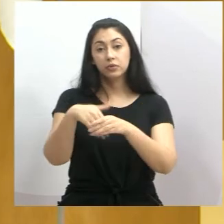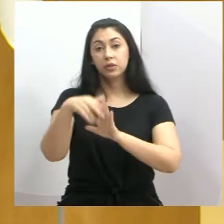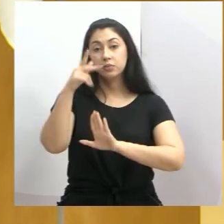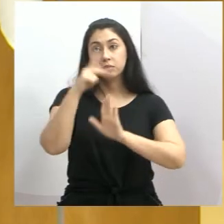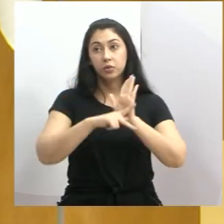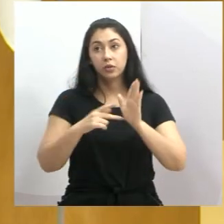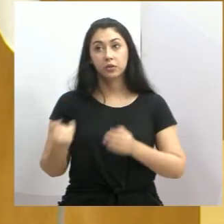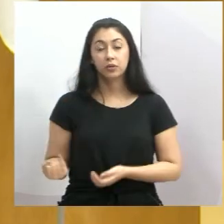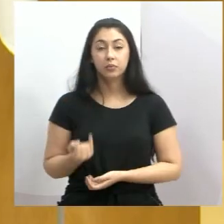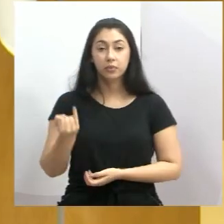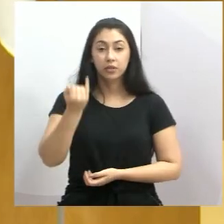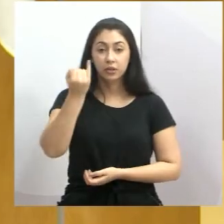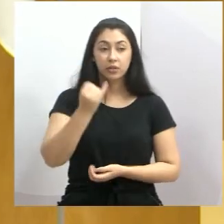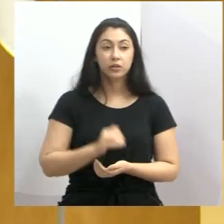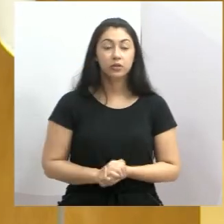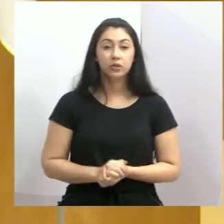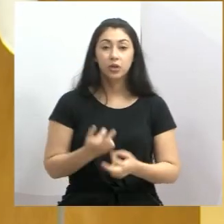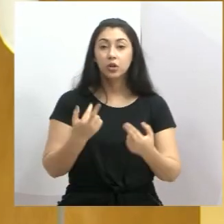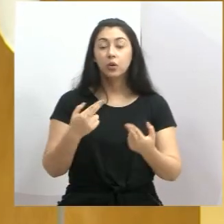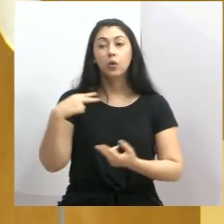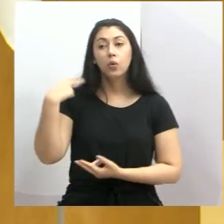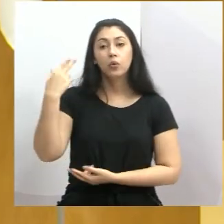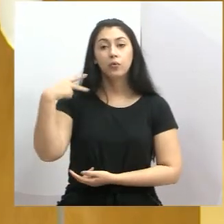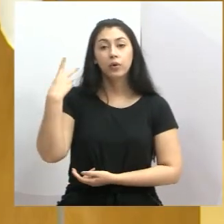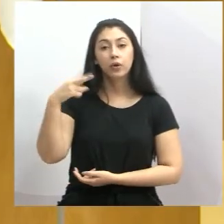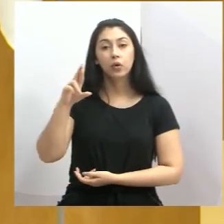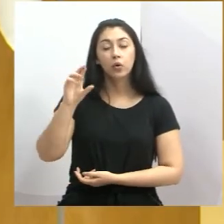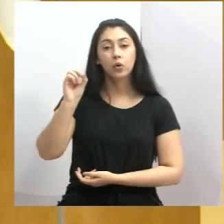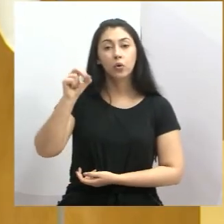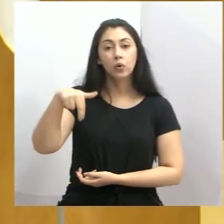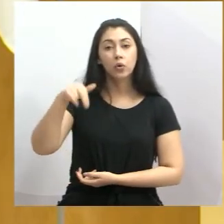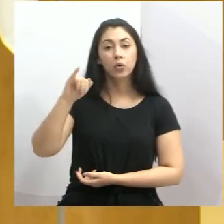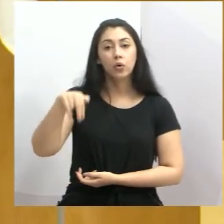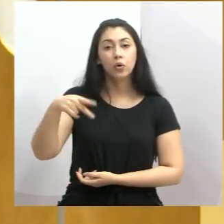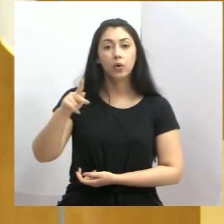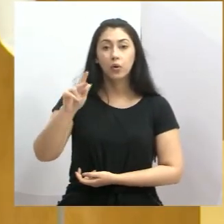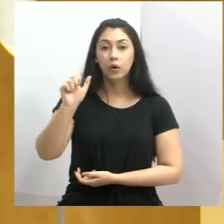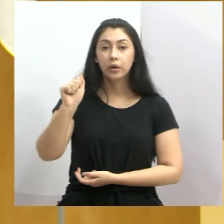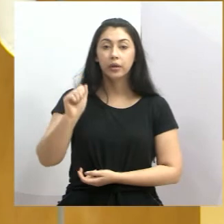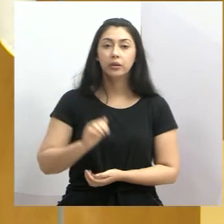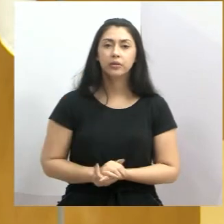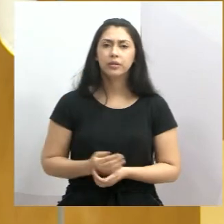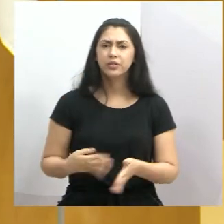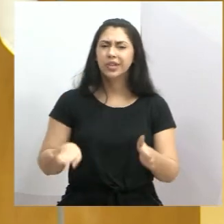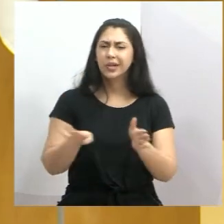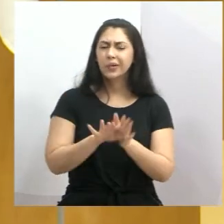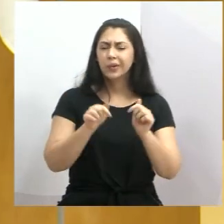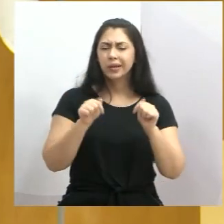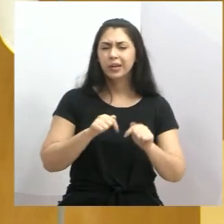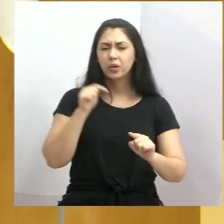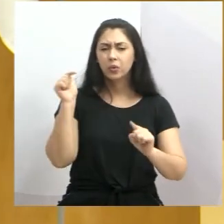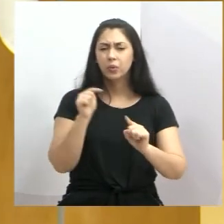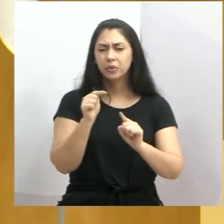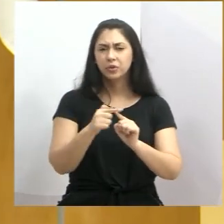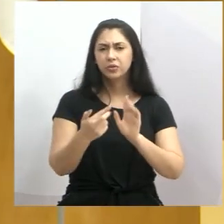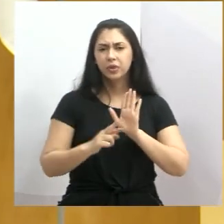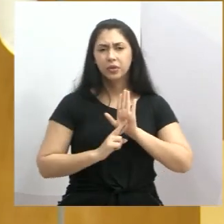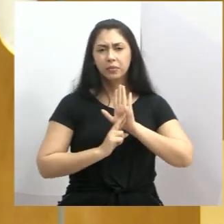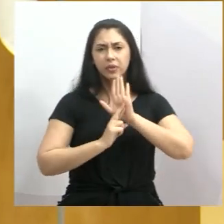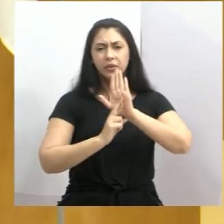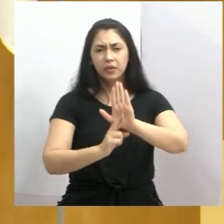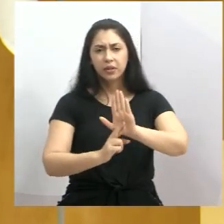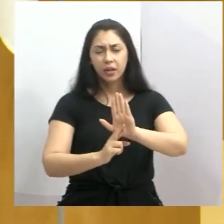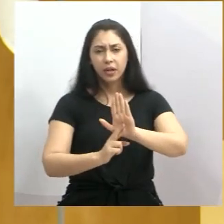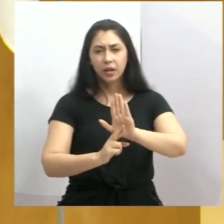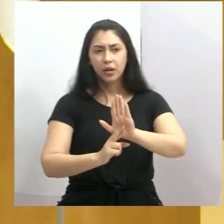aqui, o projeto do vereador Rolinha. Rolinha é um grande vereador que chegou nessa casa com a missão de representar a população,